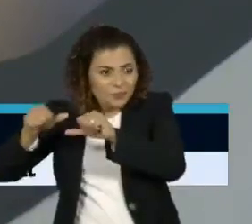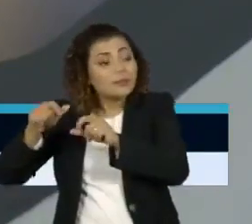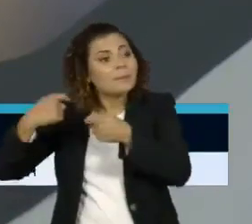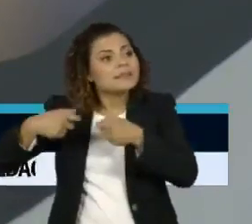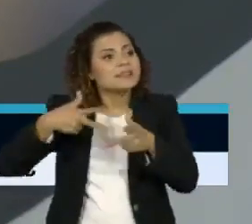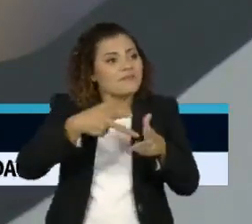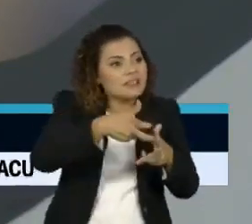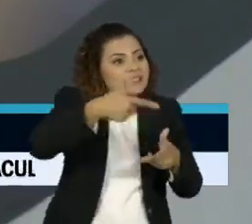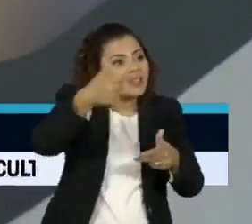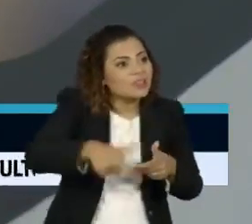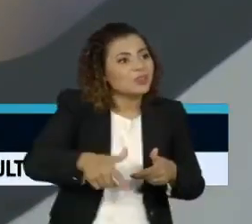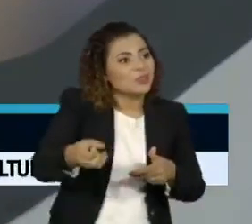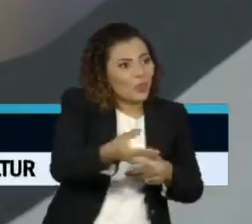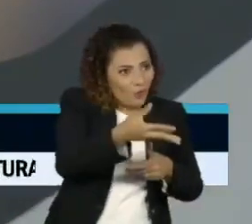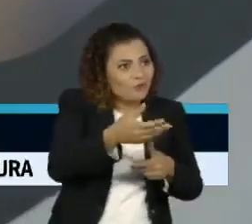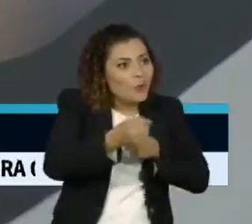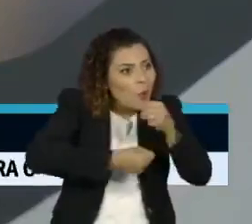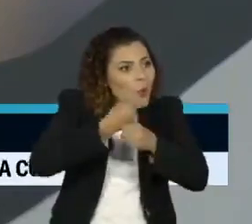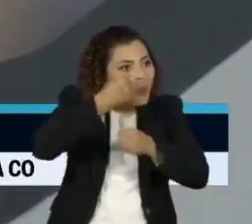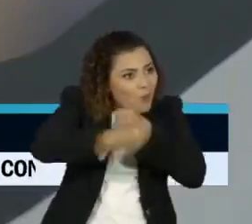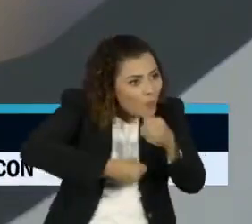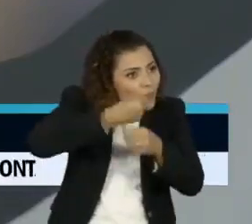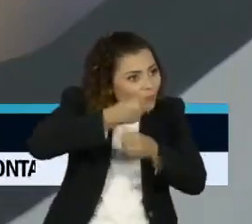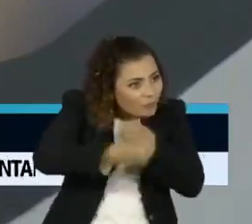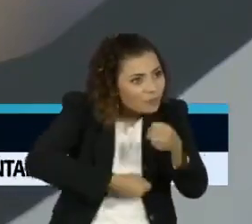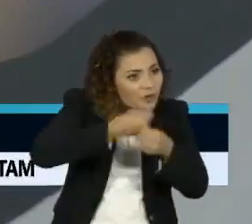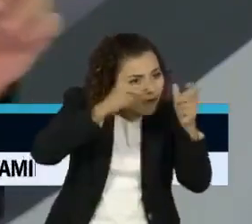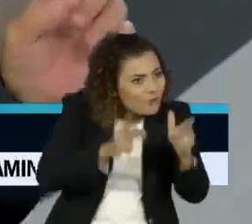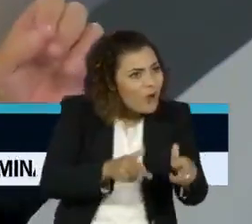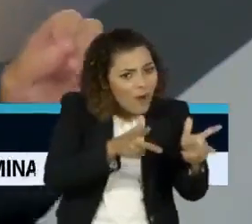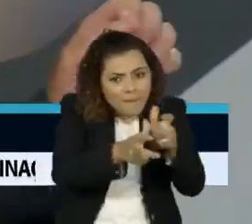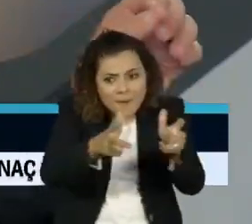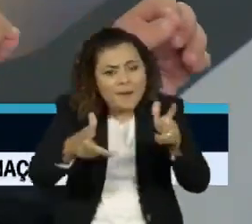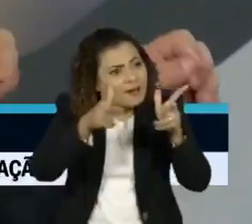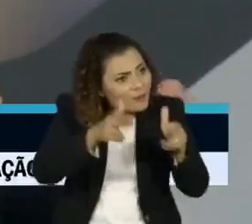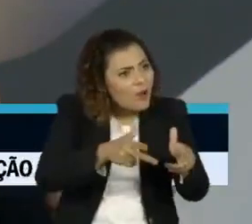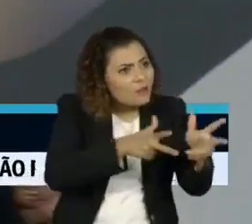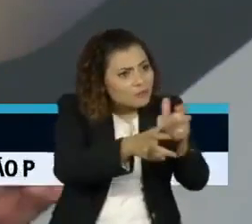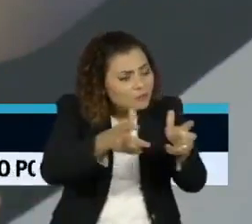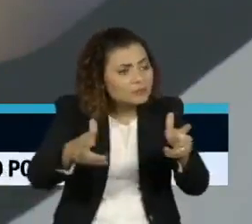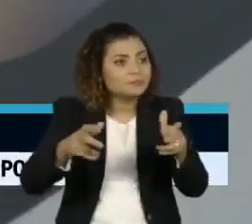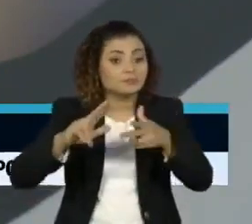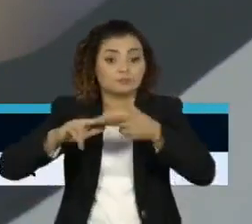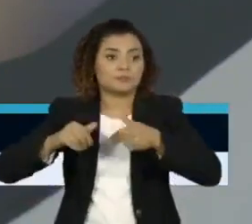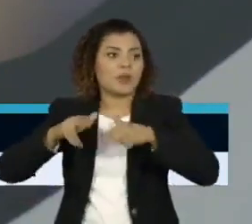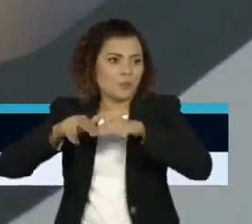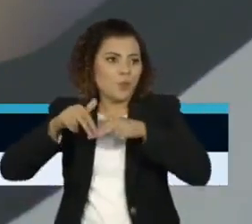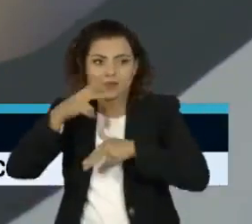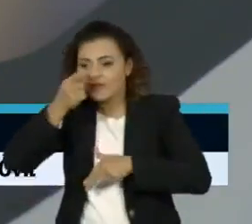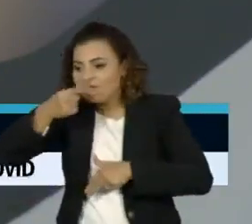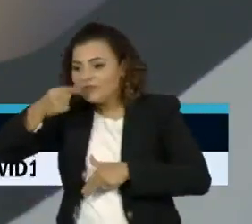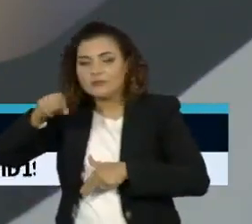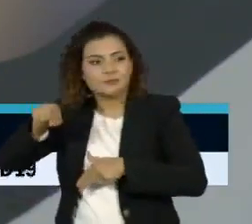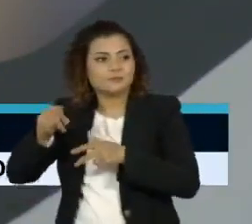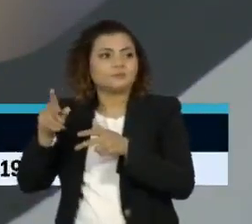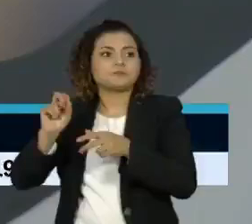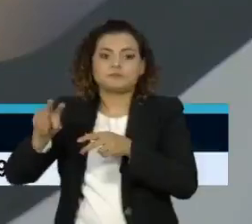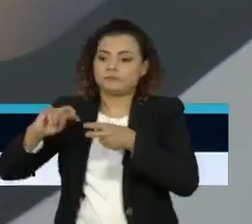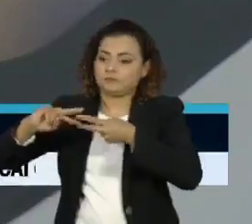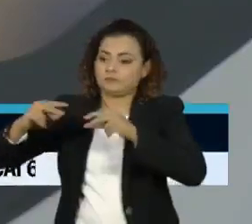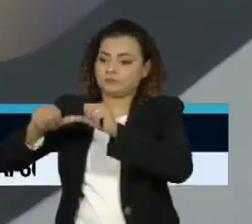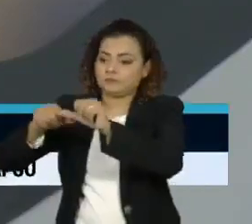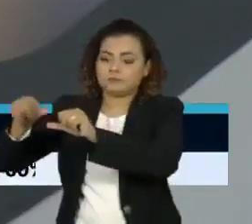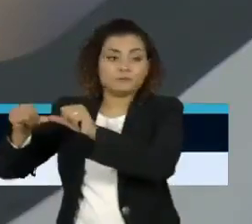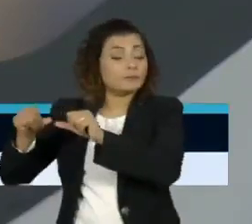tem que fazer uma vacina nova, praticamente temperar a vacina por subtipo que está circulando no anterior, agora